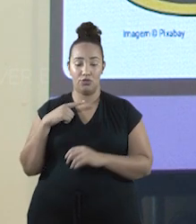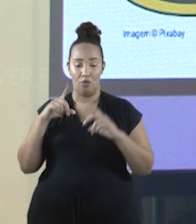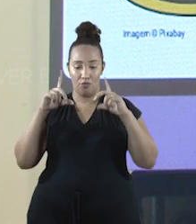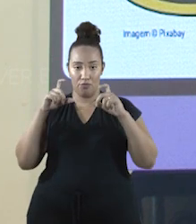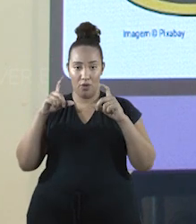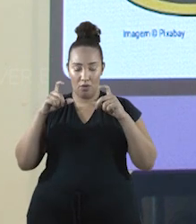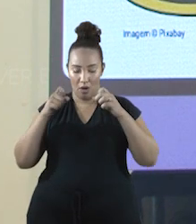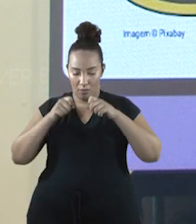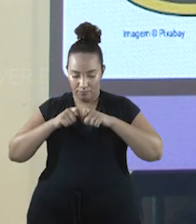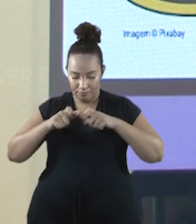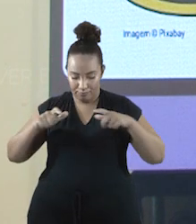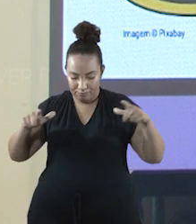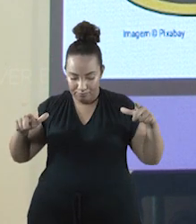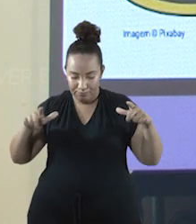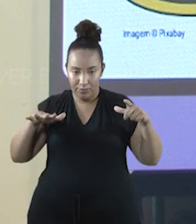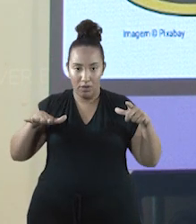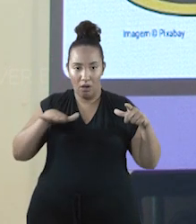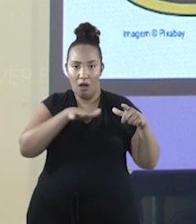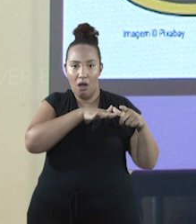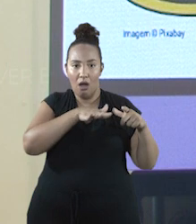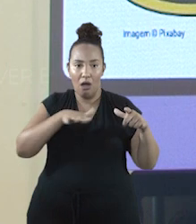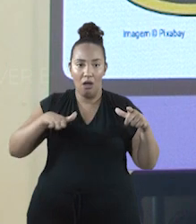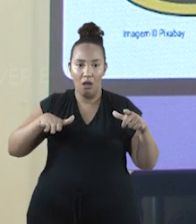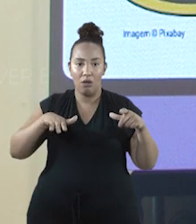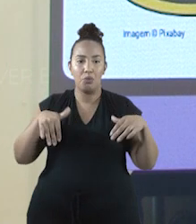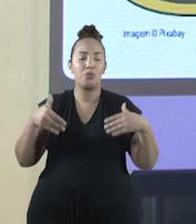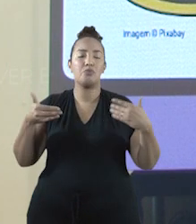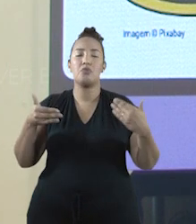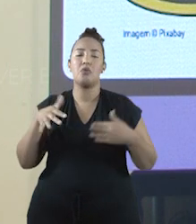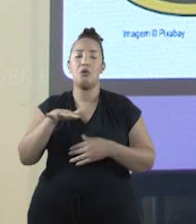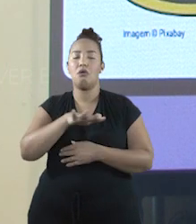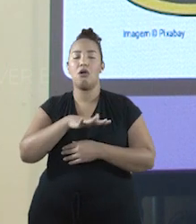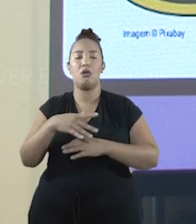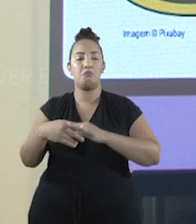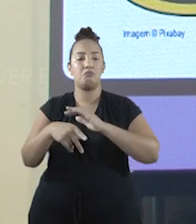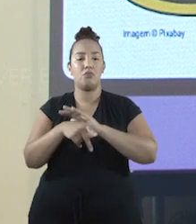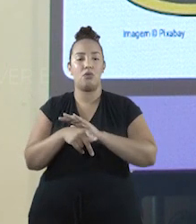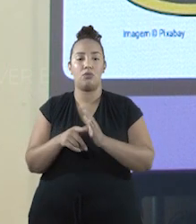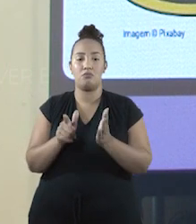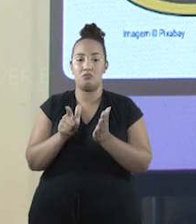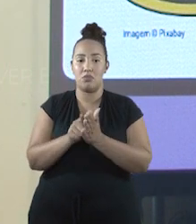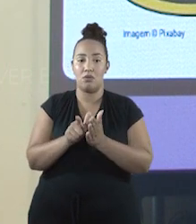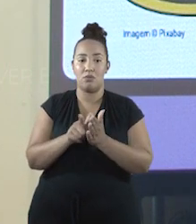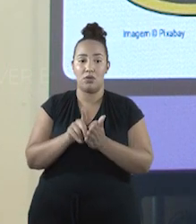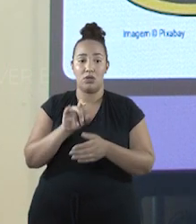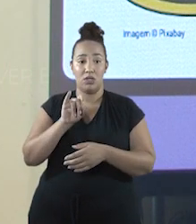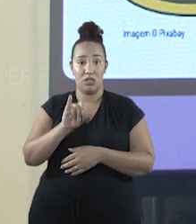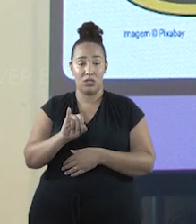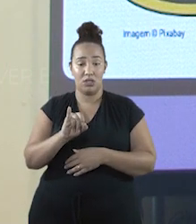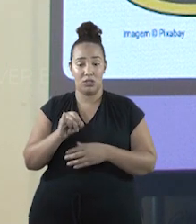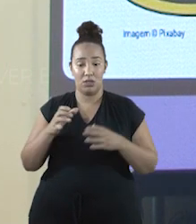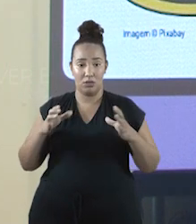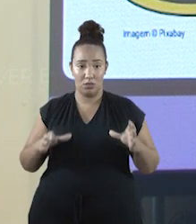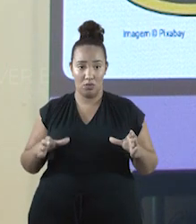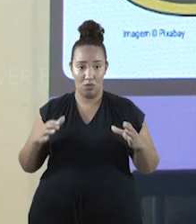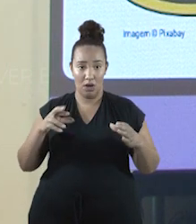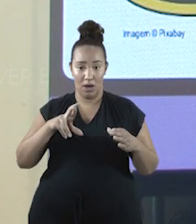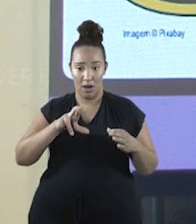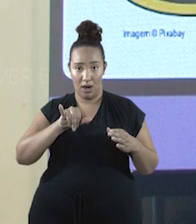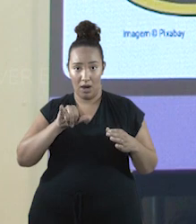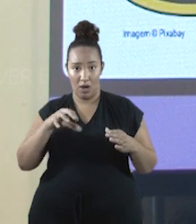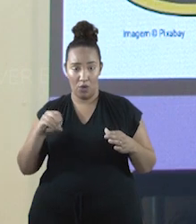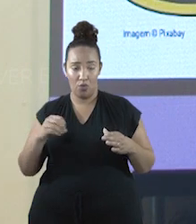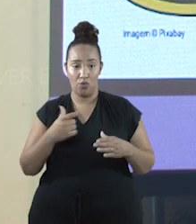e de sua família no topo. Qual a área desse papel se o raio do bolo é de 20